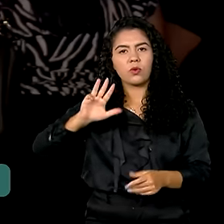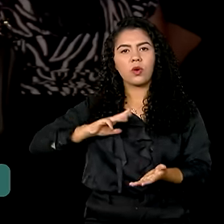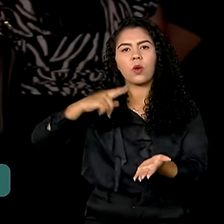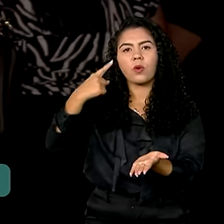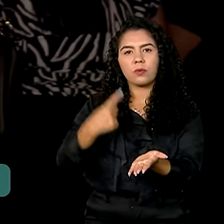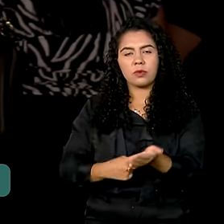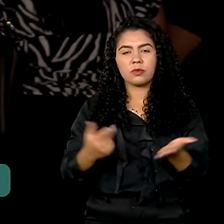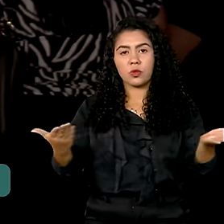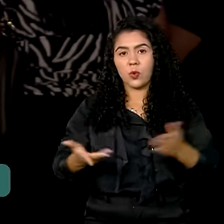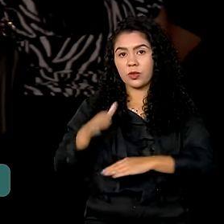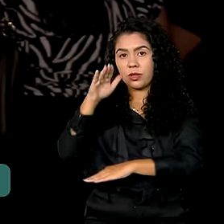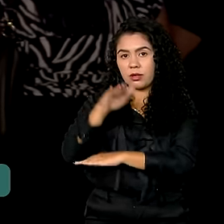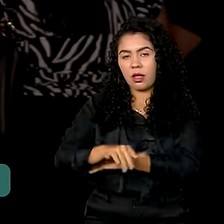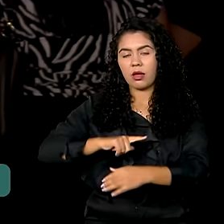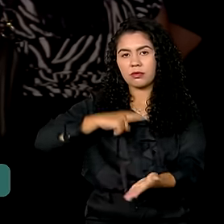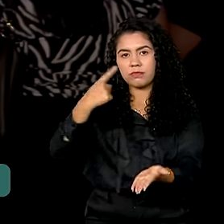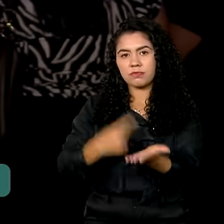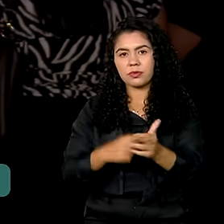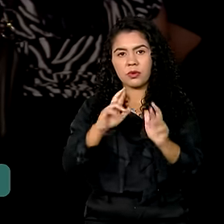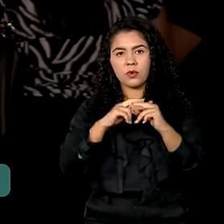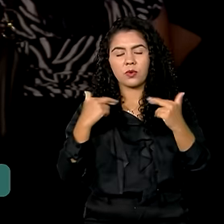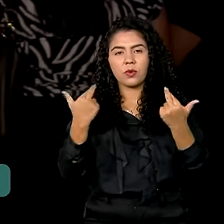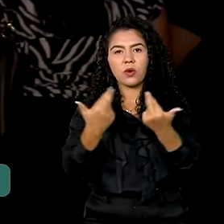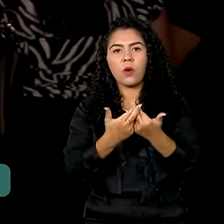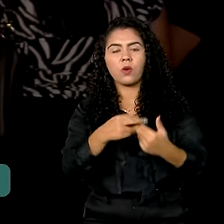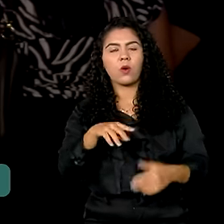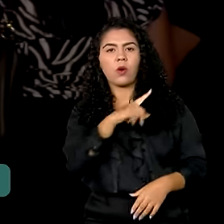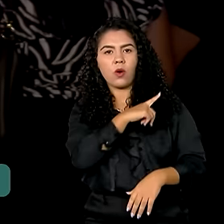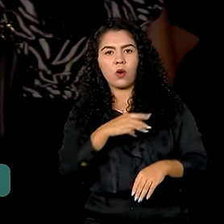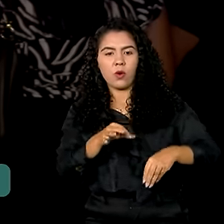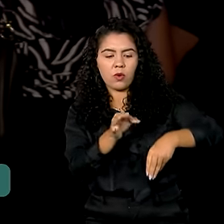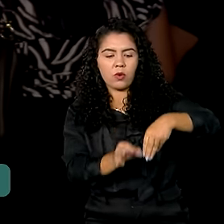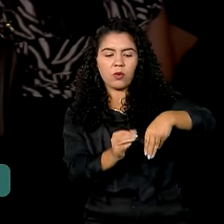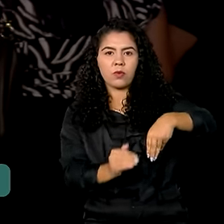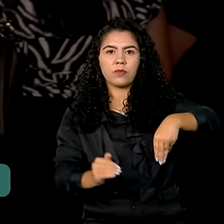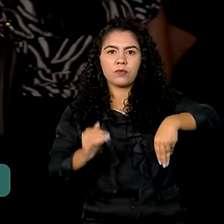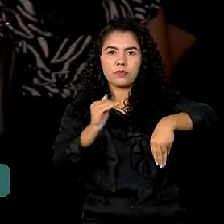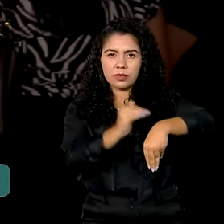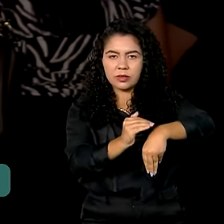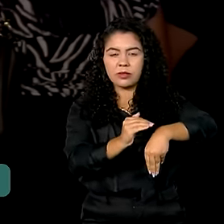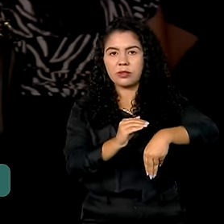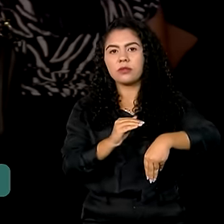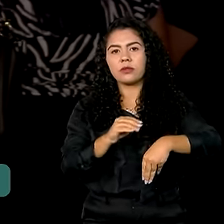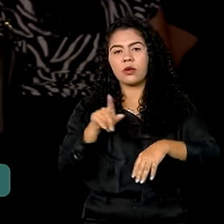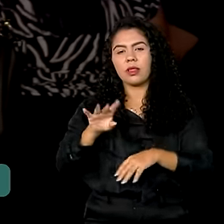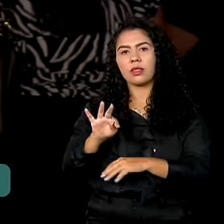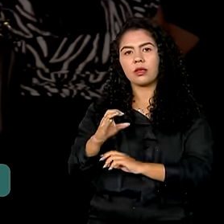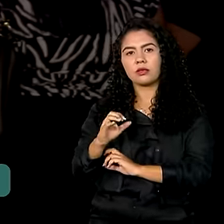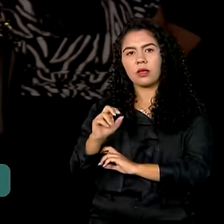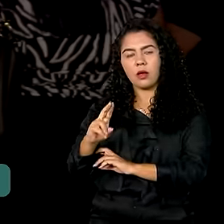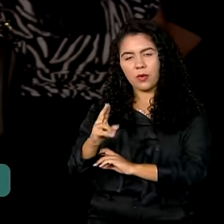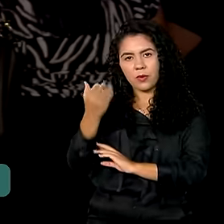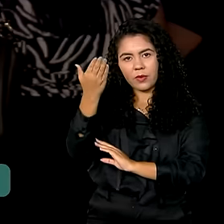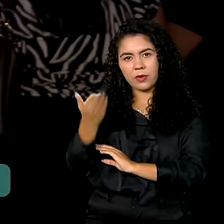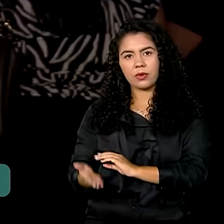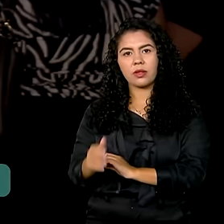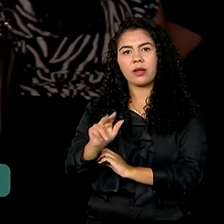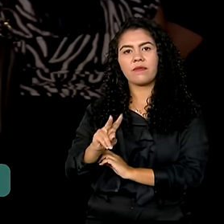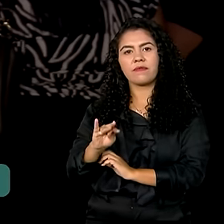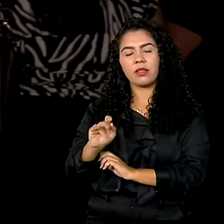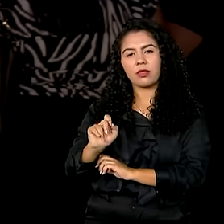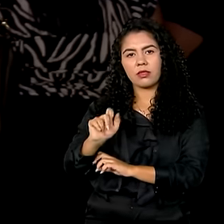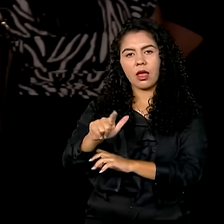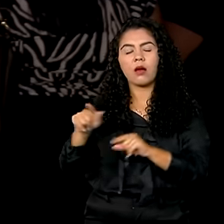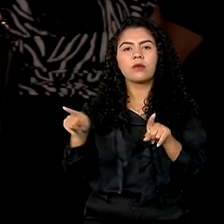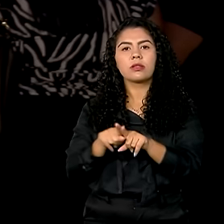com o vice-presidente do Tribunal de Contas da União, ministro Vital do Rego Filho, no Palácio do Planalto, e a sanção do projeto